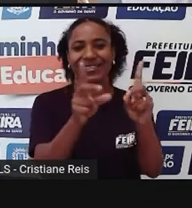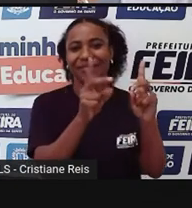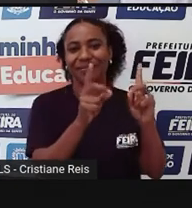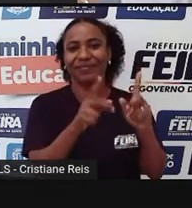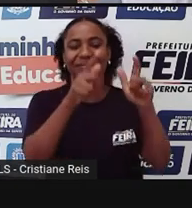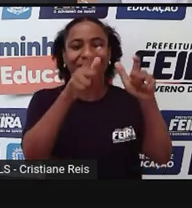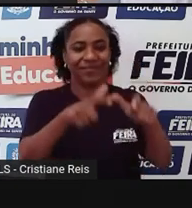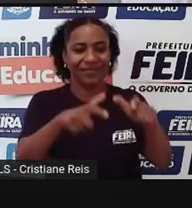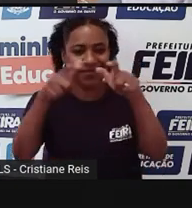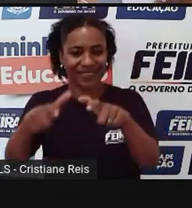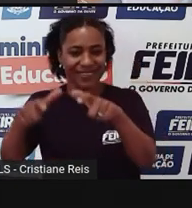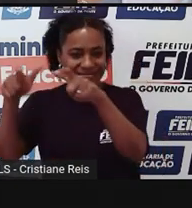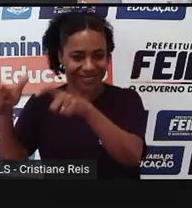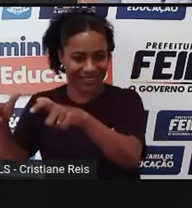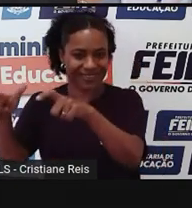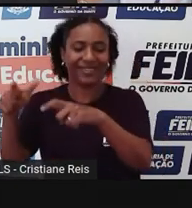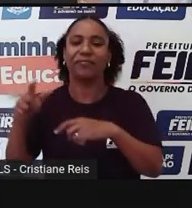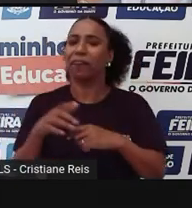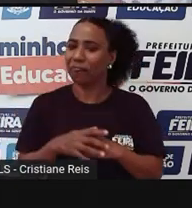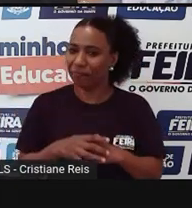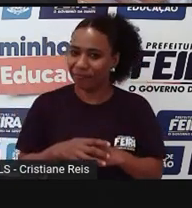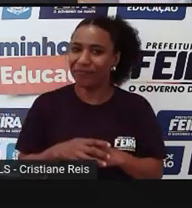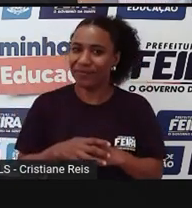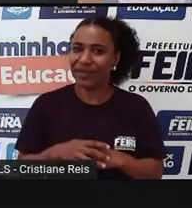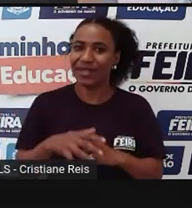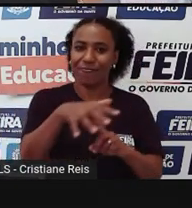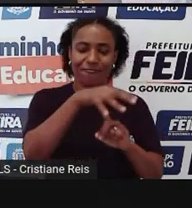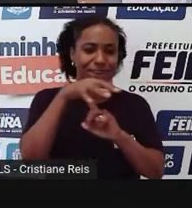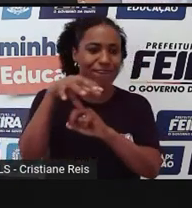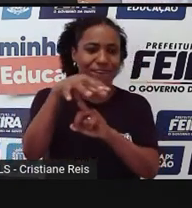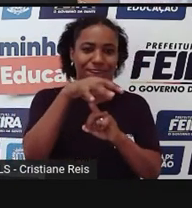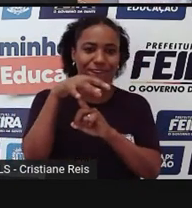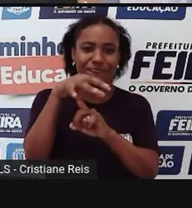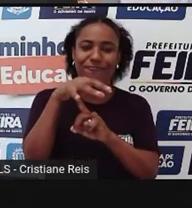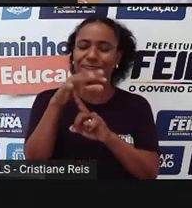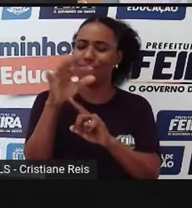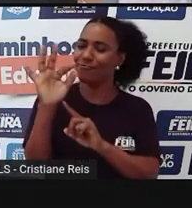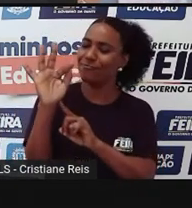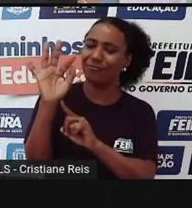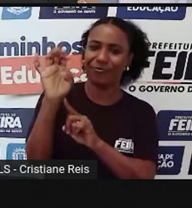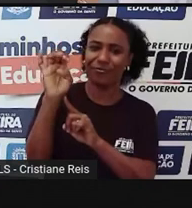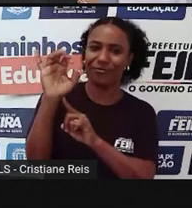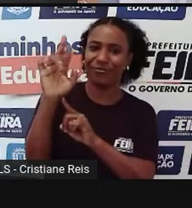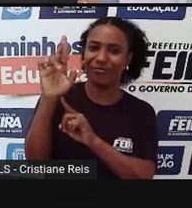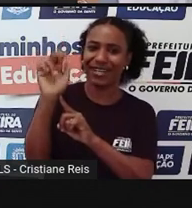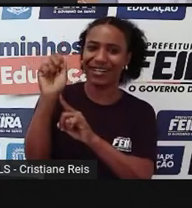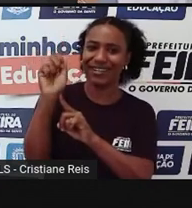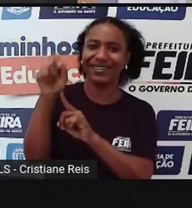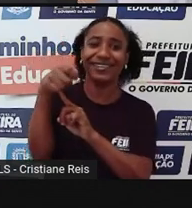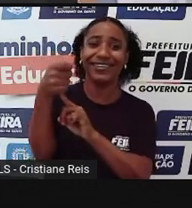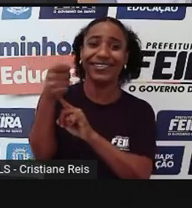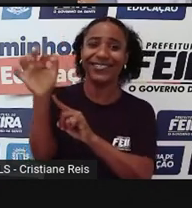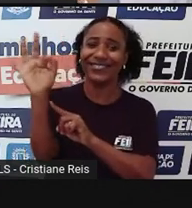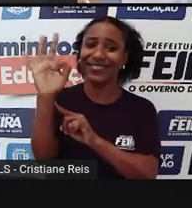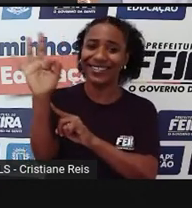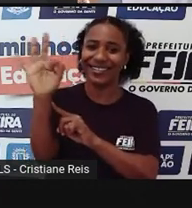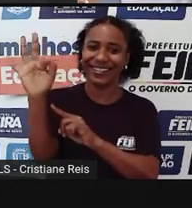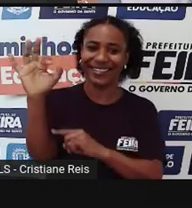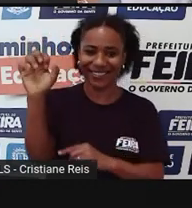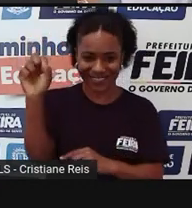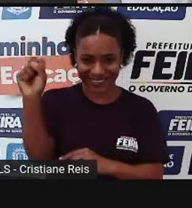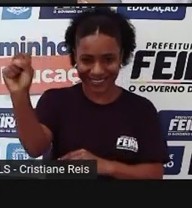que chama atenção já o nome da nossa cidade, ter a questão das feiras. Aí eu destaquei três feiras